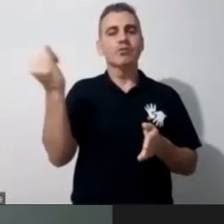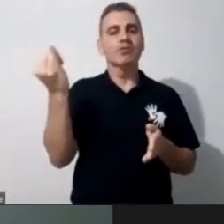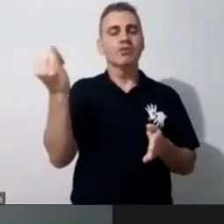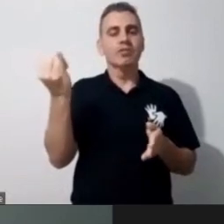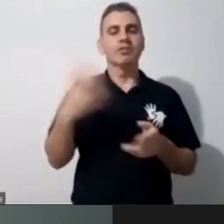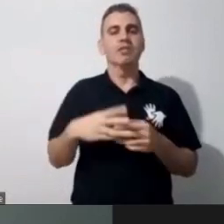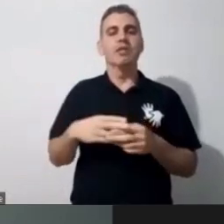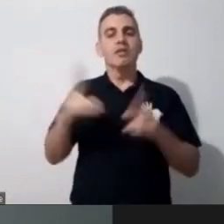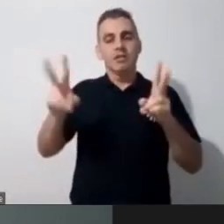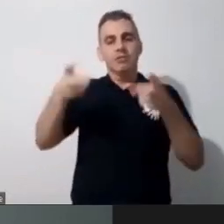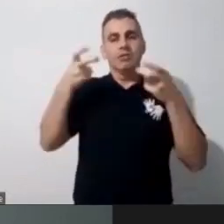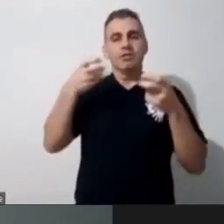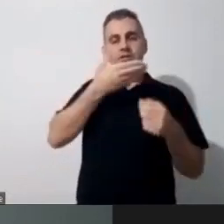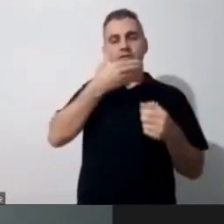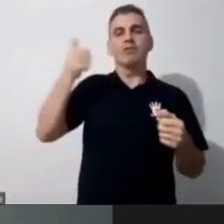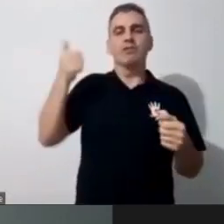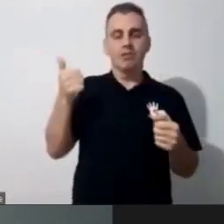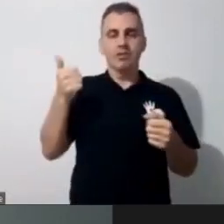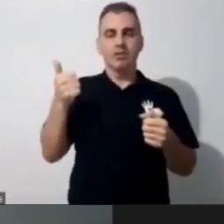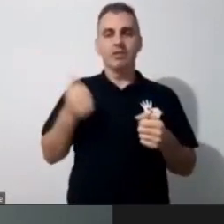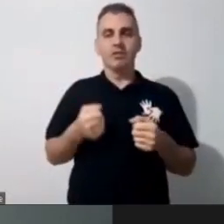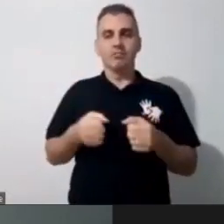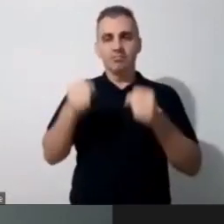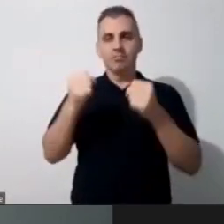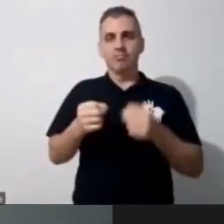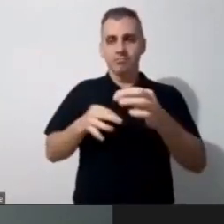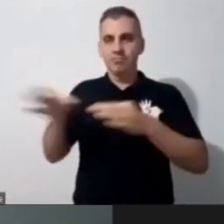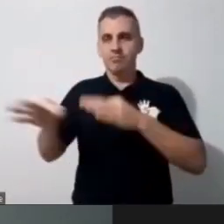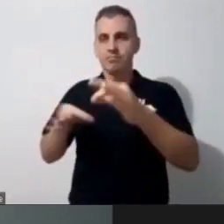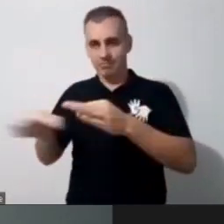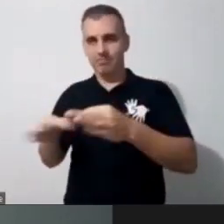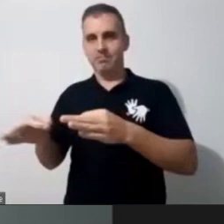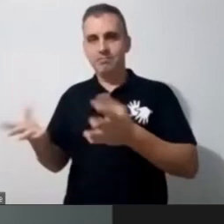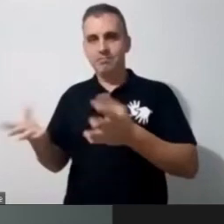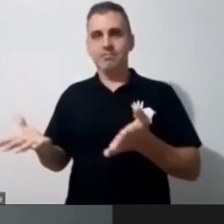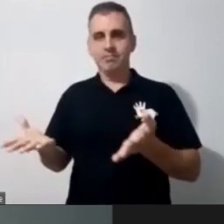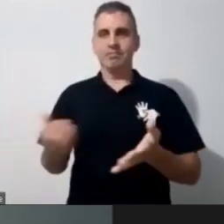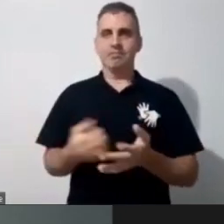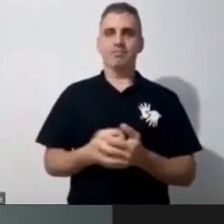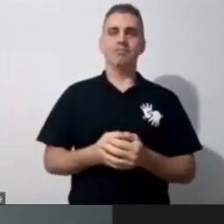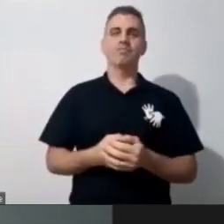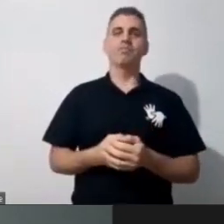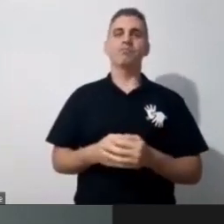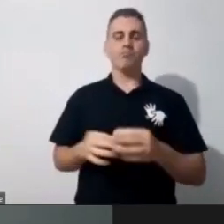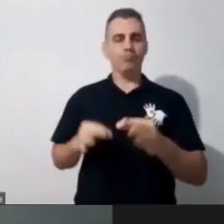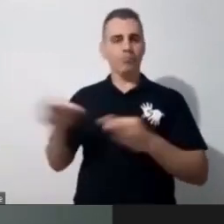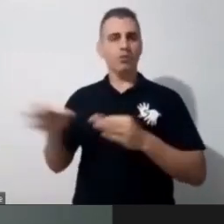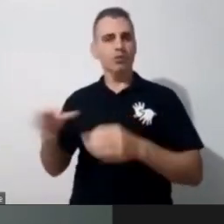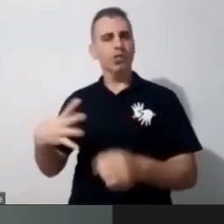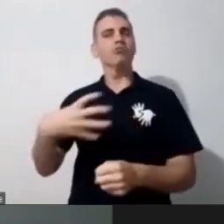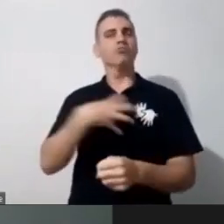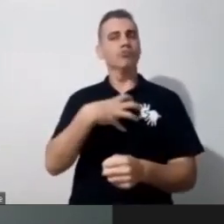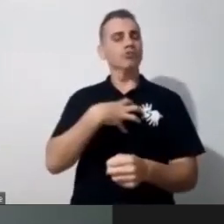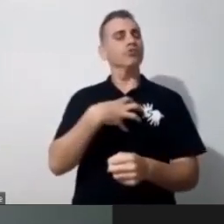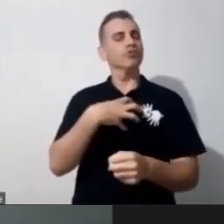é o poder planejar, né, eu volto lá para o planejamento, assim, o planejar com sentido mesmo, né, a gente